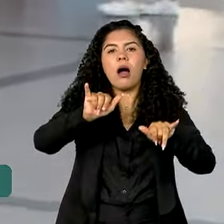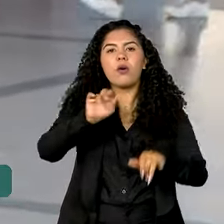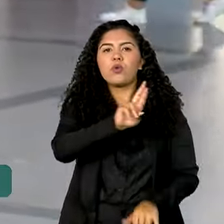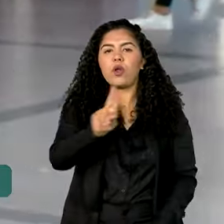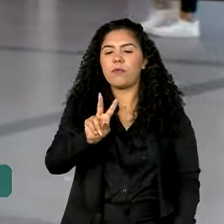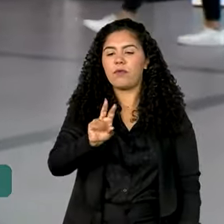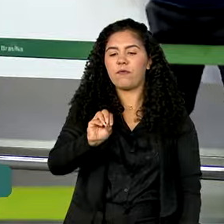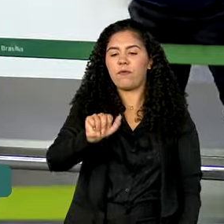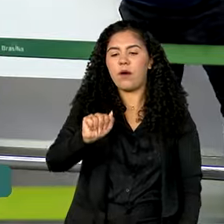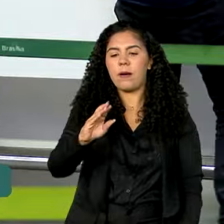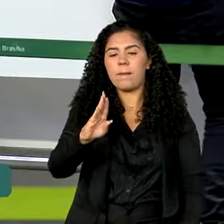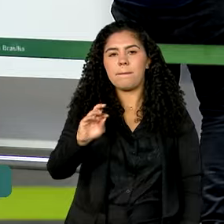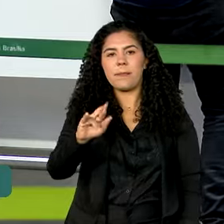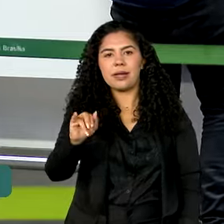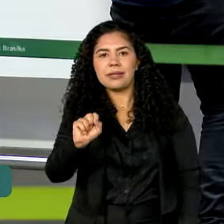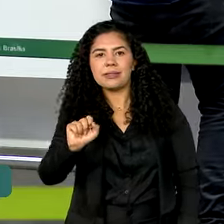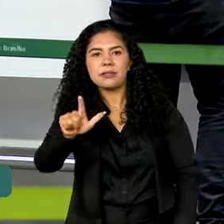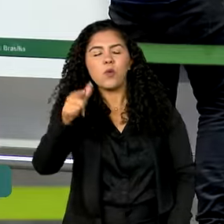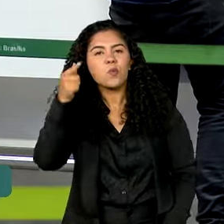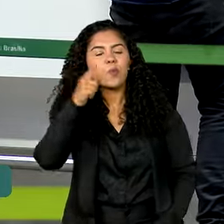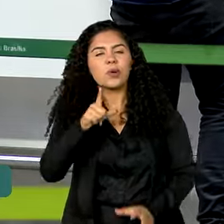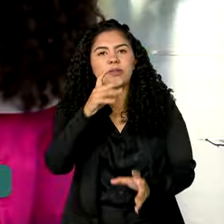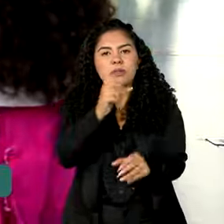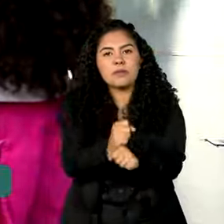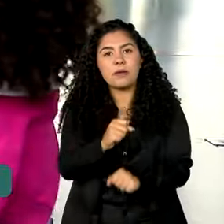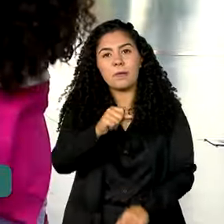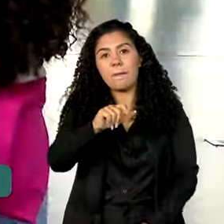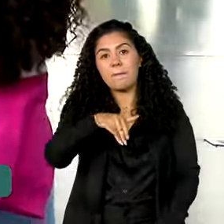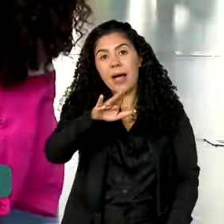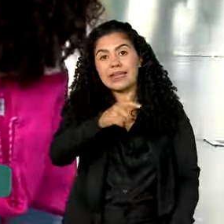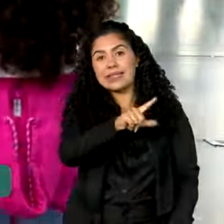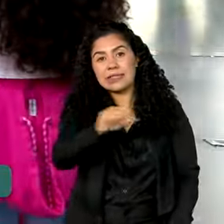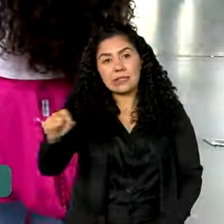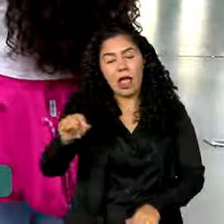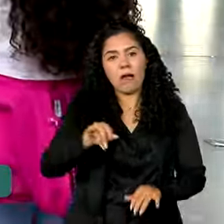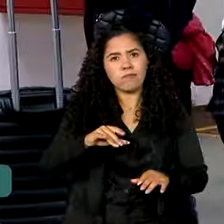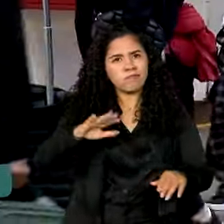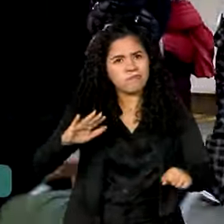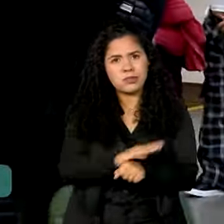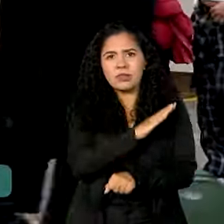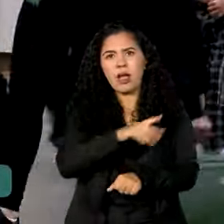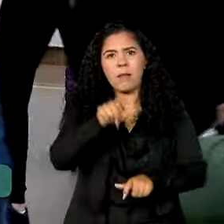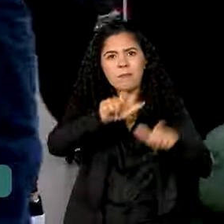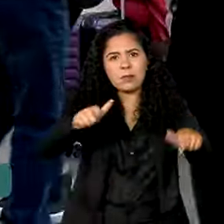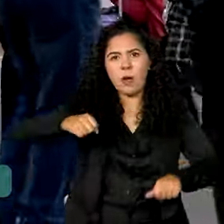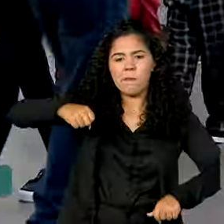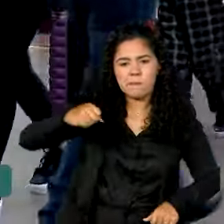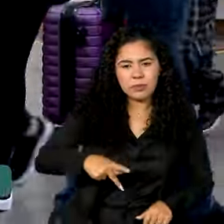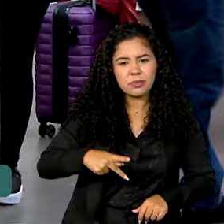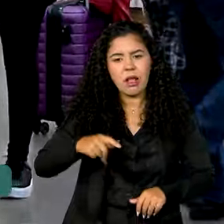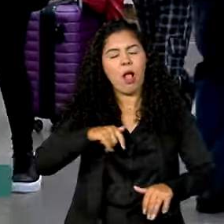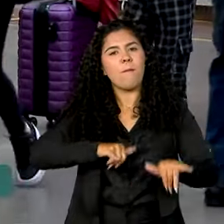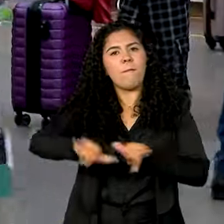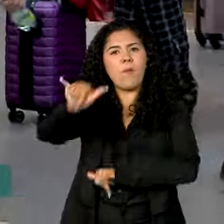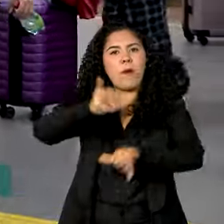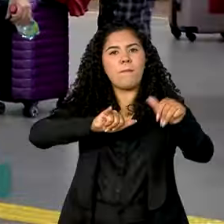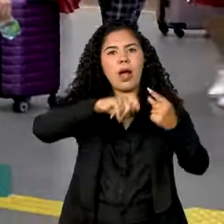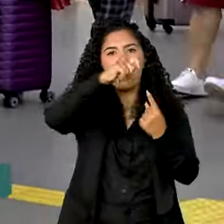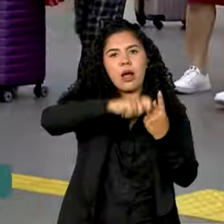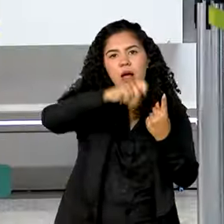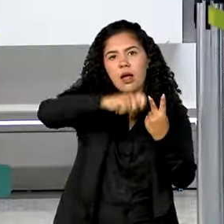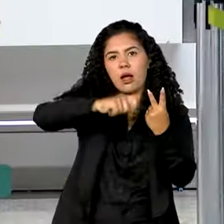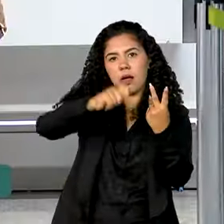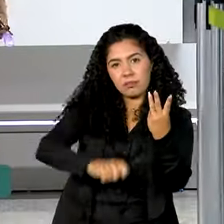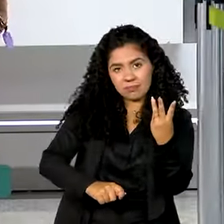colocou no ar o equivalente a mais de 100 aeronaves lotadas de aposentados em seus primeiros três meses de